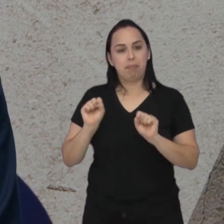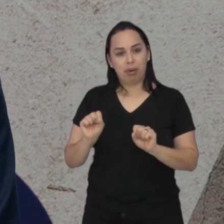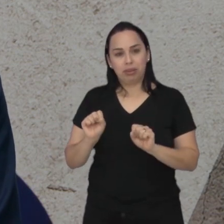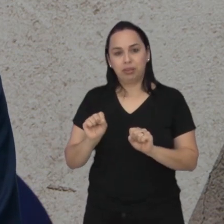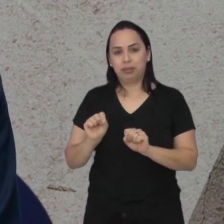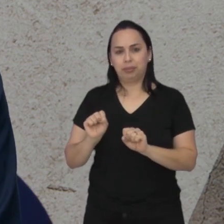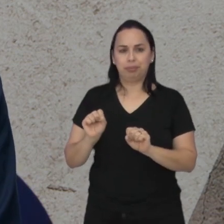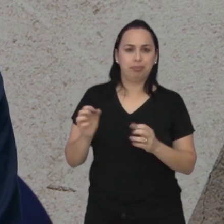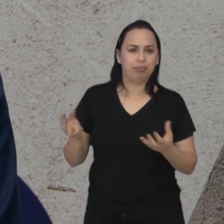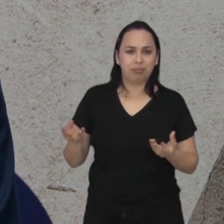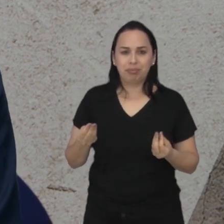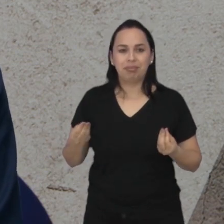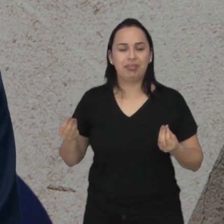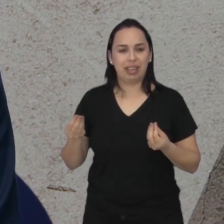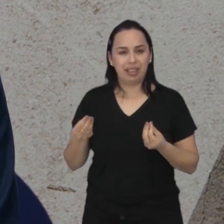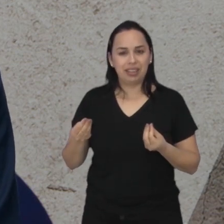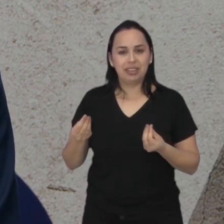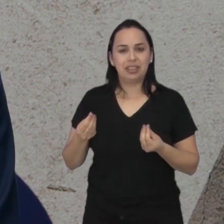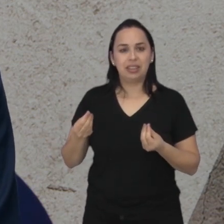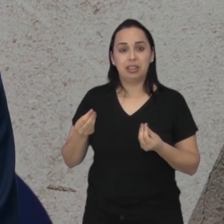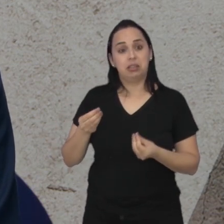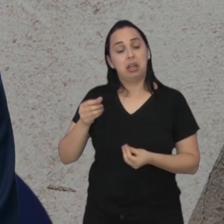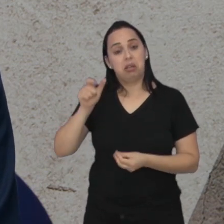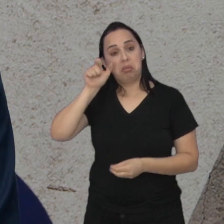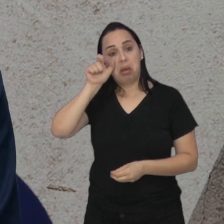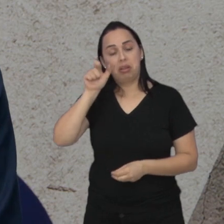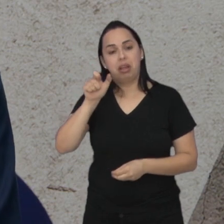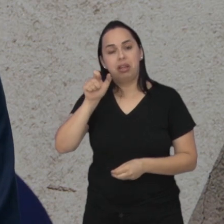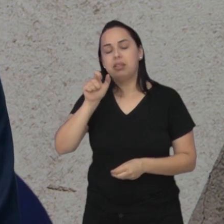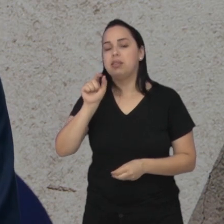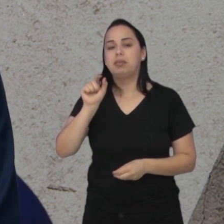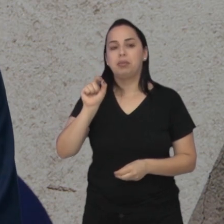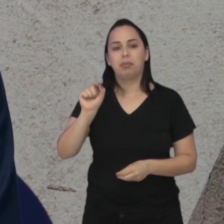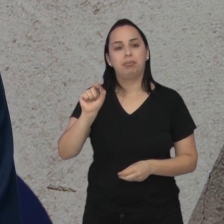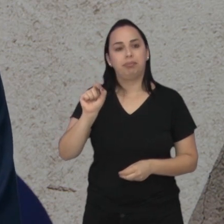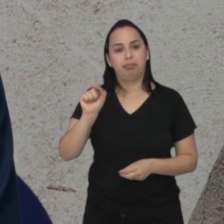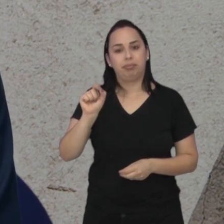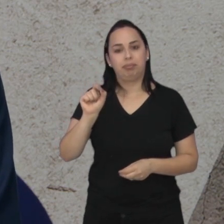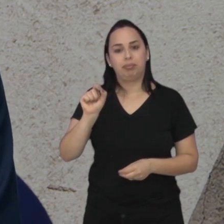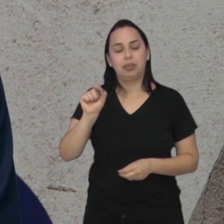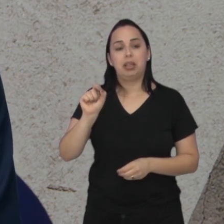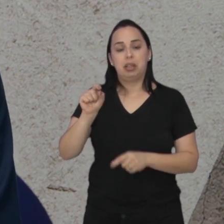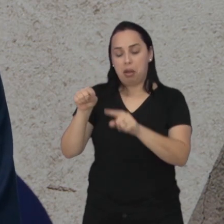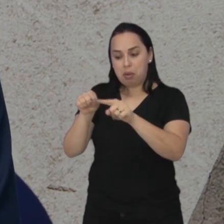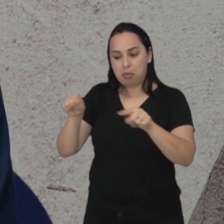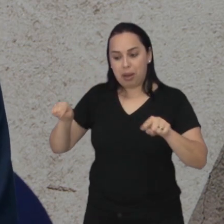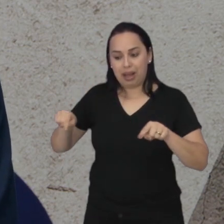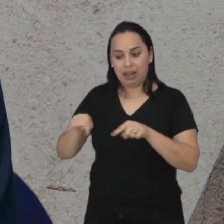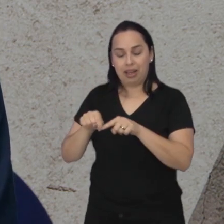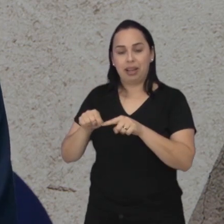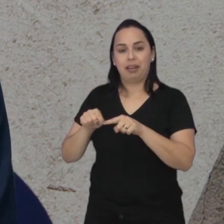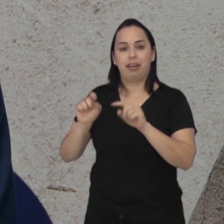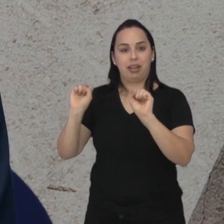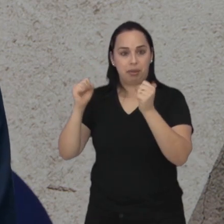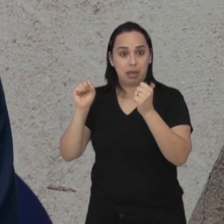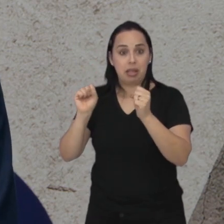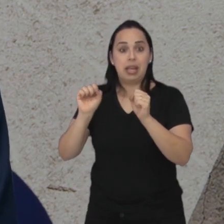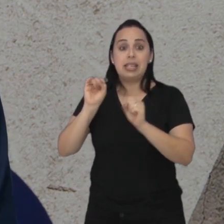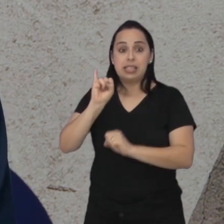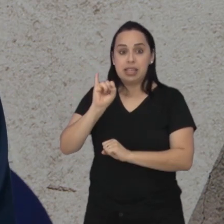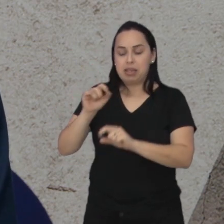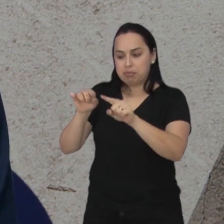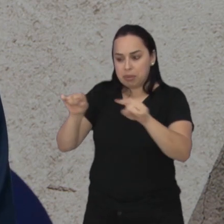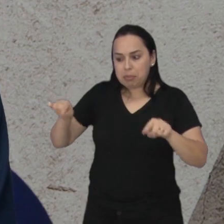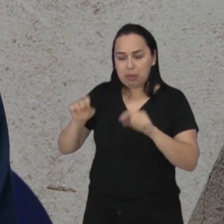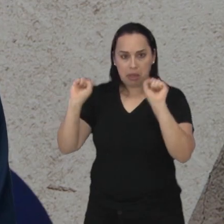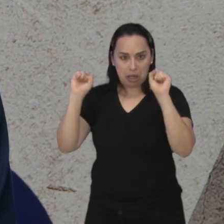Ele pode seguir o interesse em ter uma academia. Então, ele tem que entender